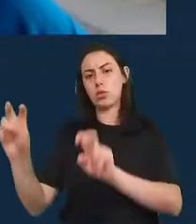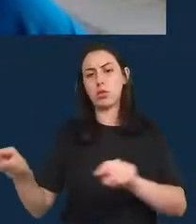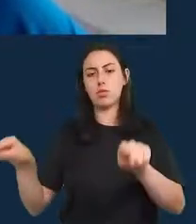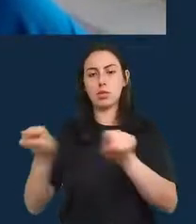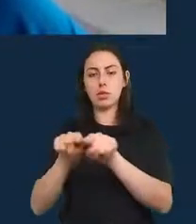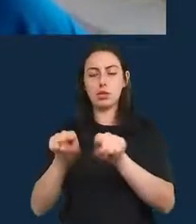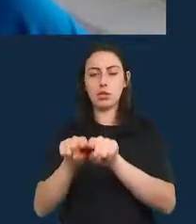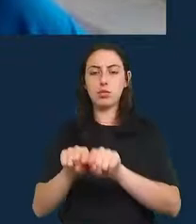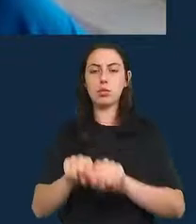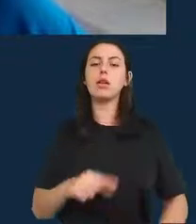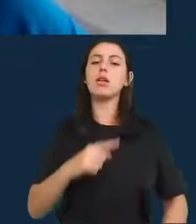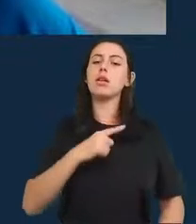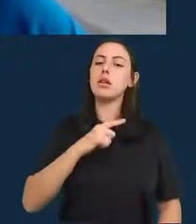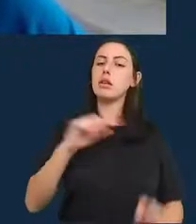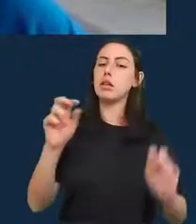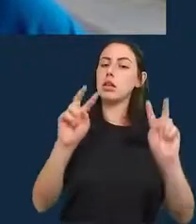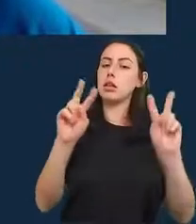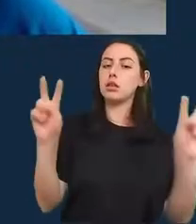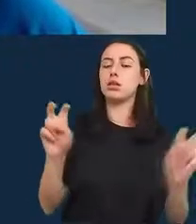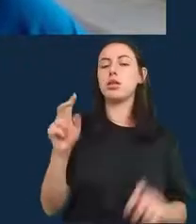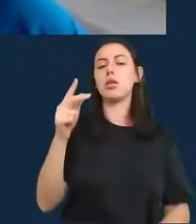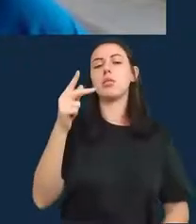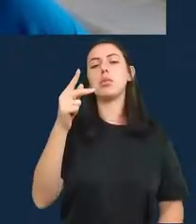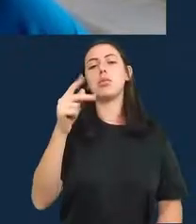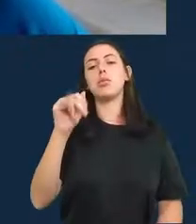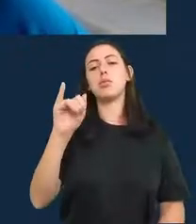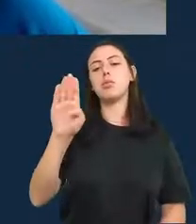PIB, indicadores econômicos, etc.